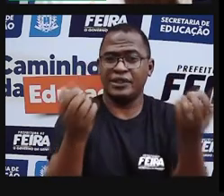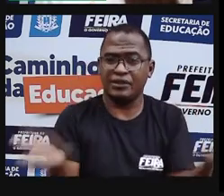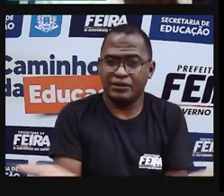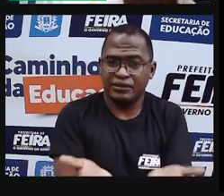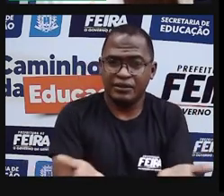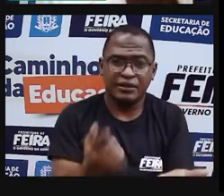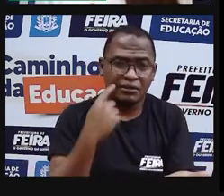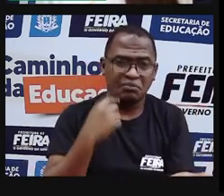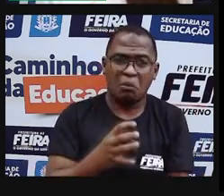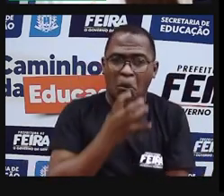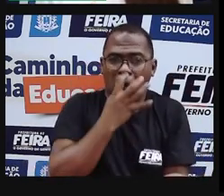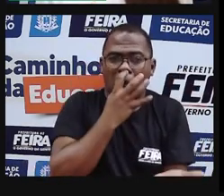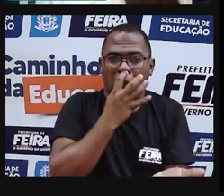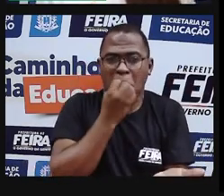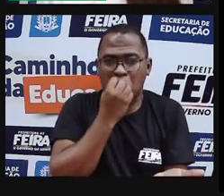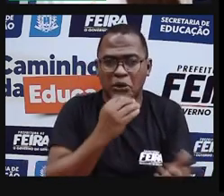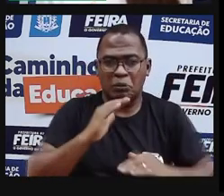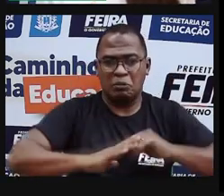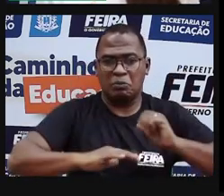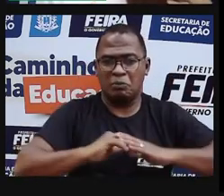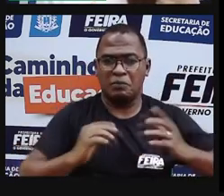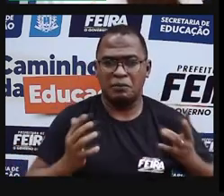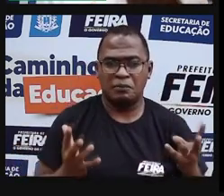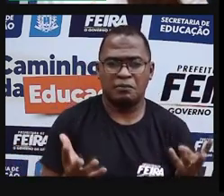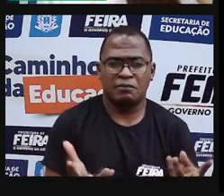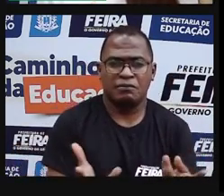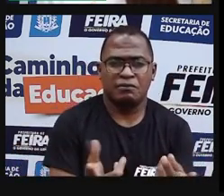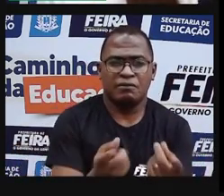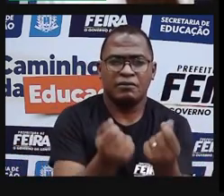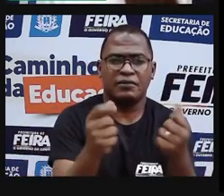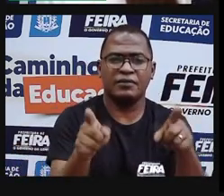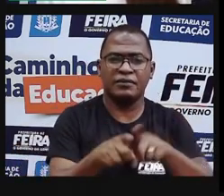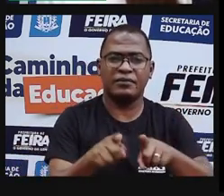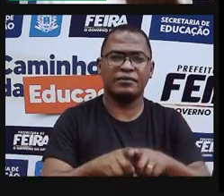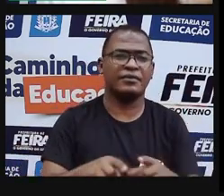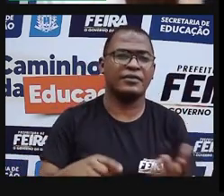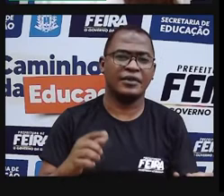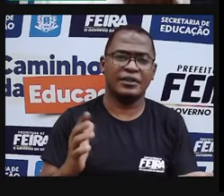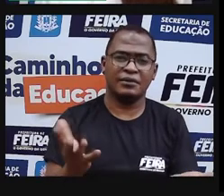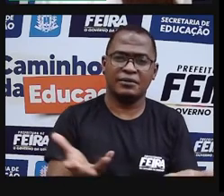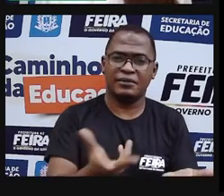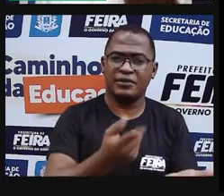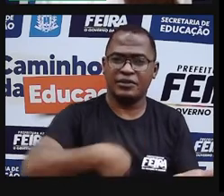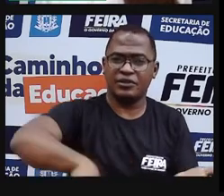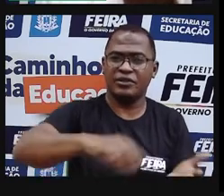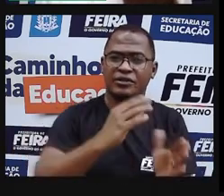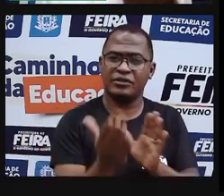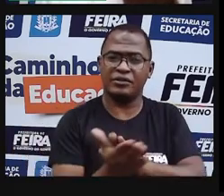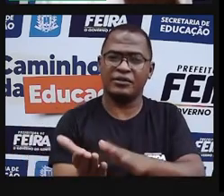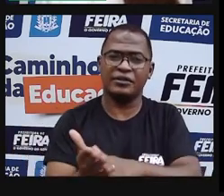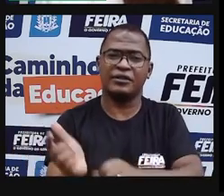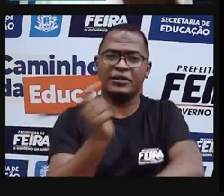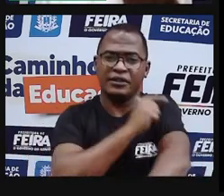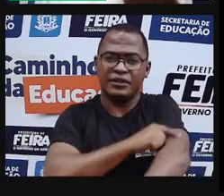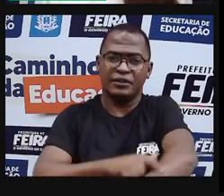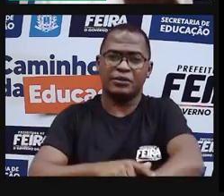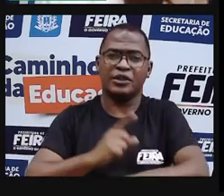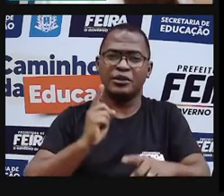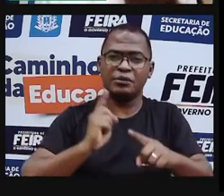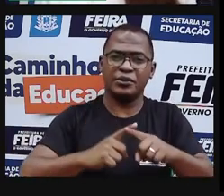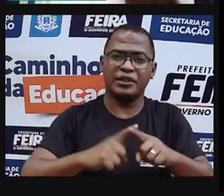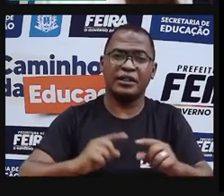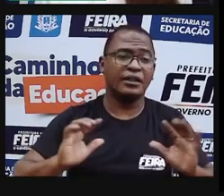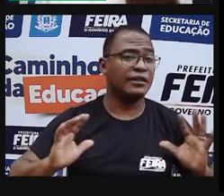muito, muito, muito aplauso, porque realmente esses artistas são fenomenais, merecem todo o nosso respeito. Porque,